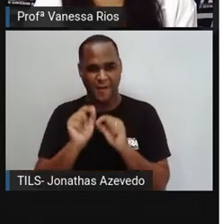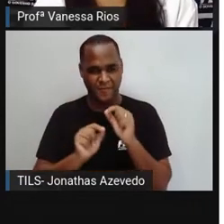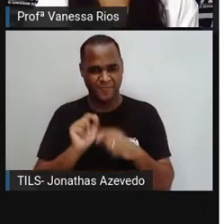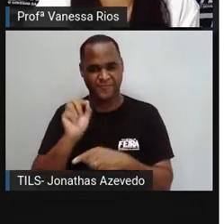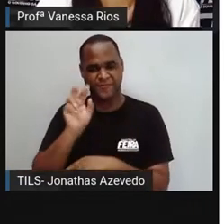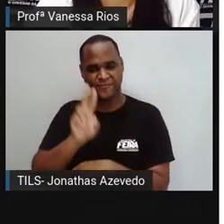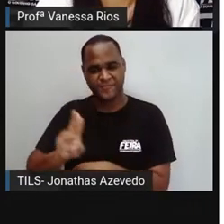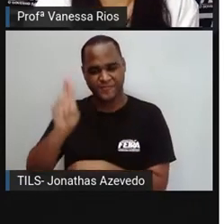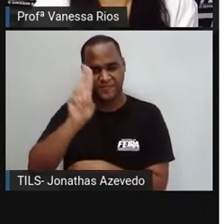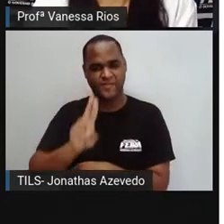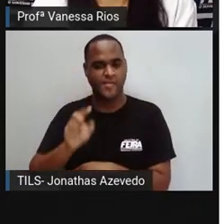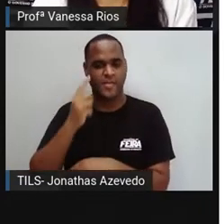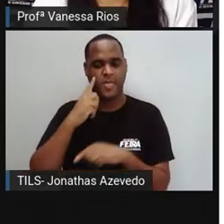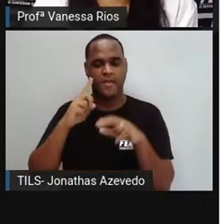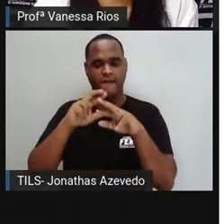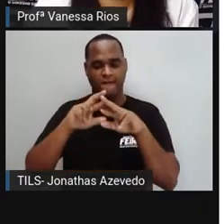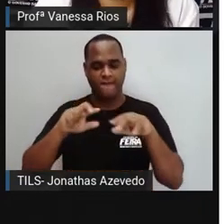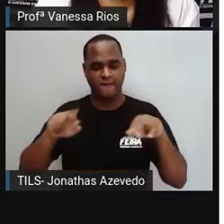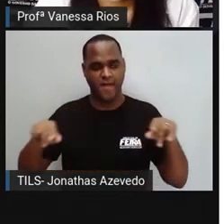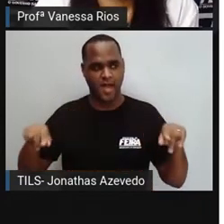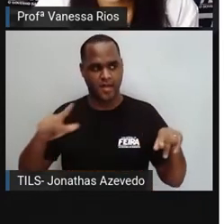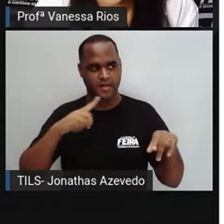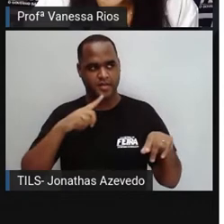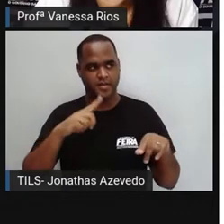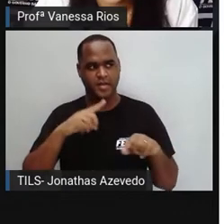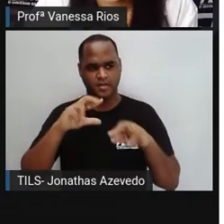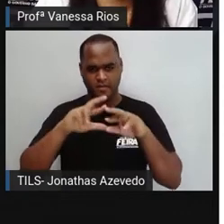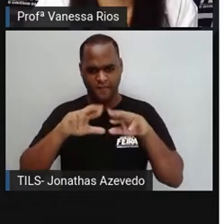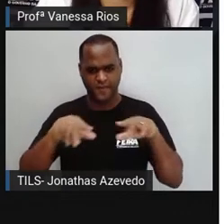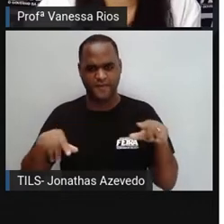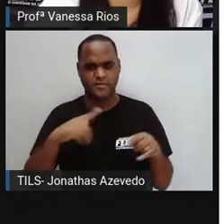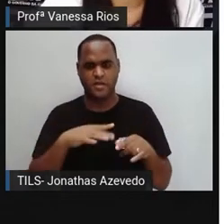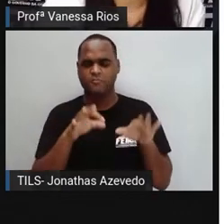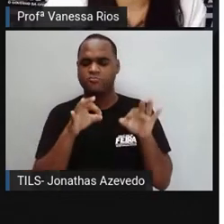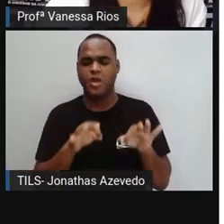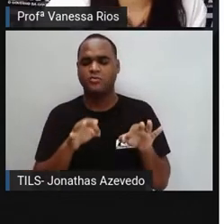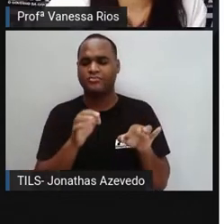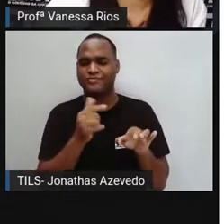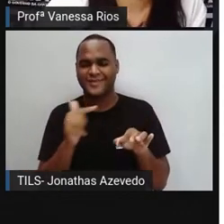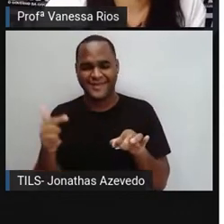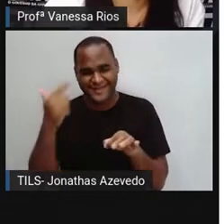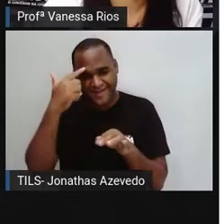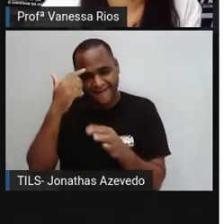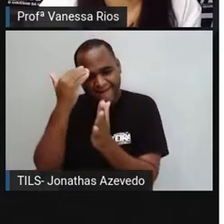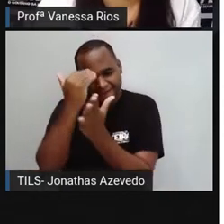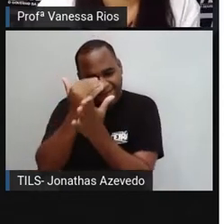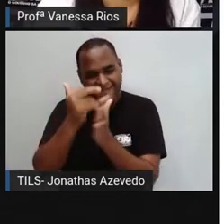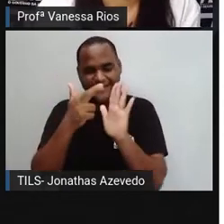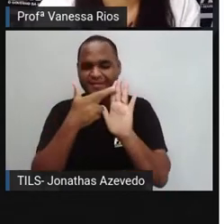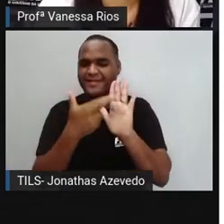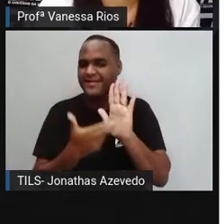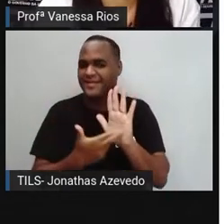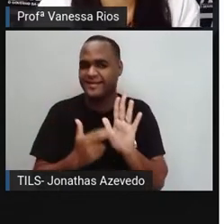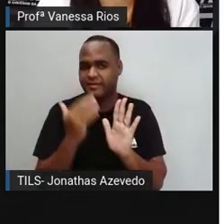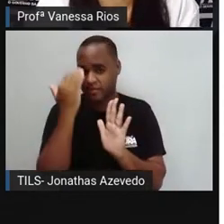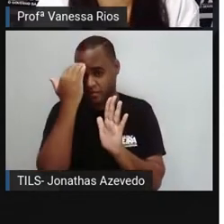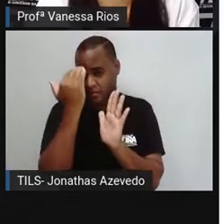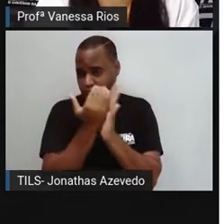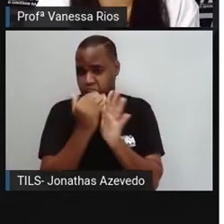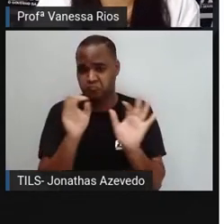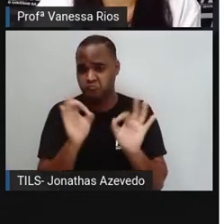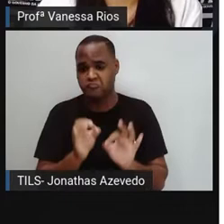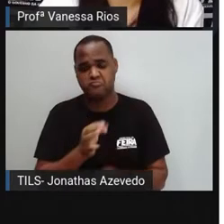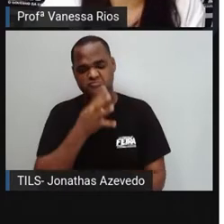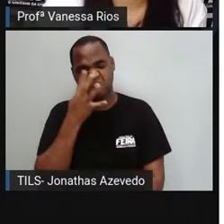digamos que fora dos padrões considerados corretos da utilização da língua portuguesa. Esse trecho aí